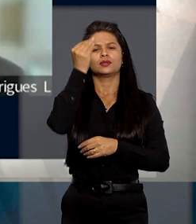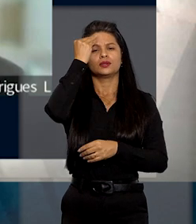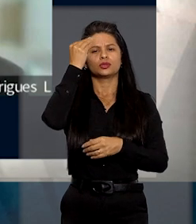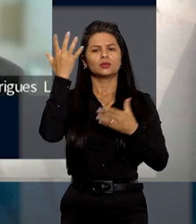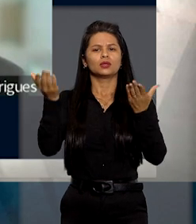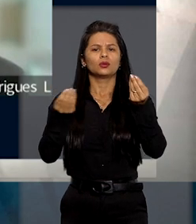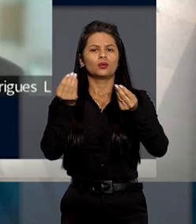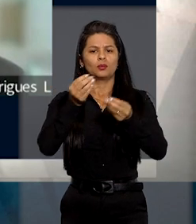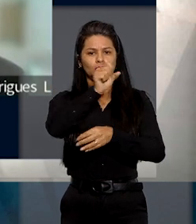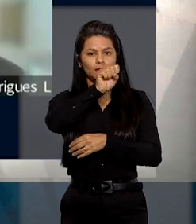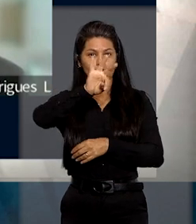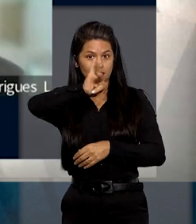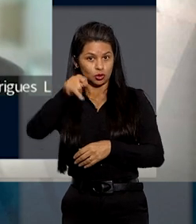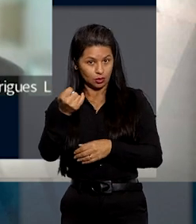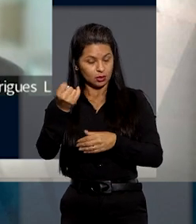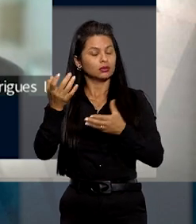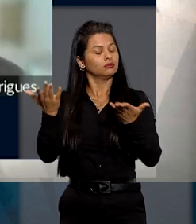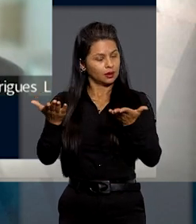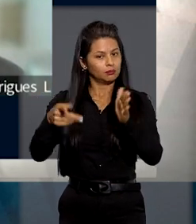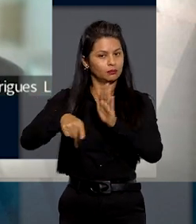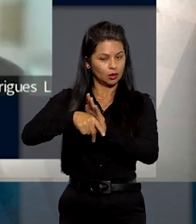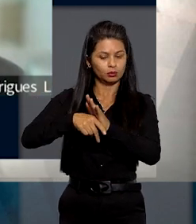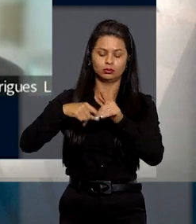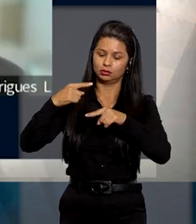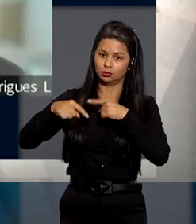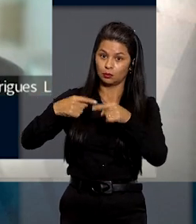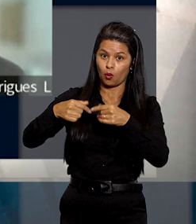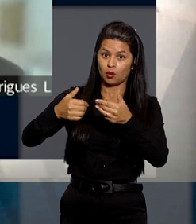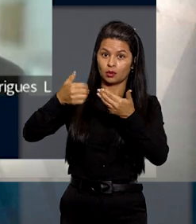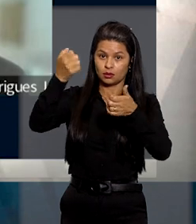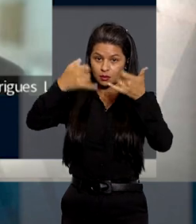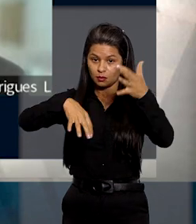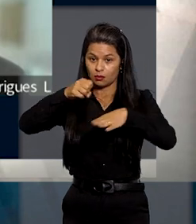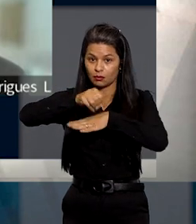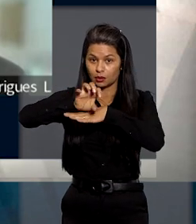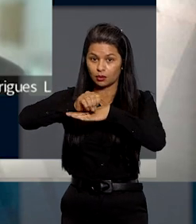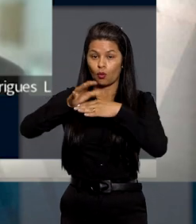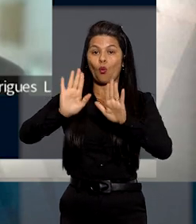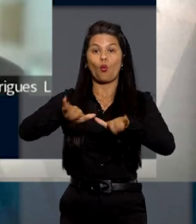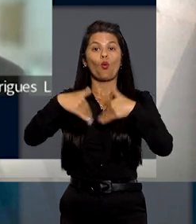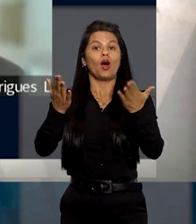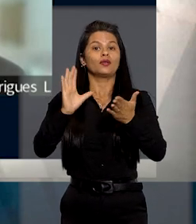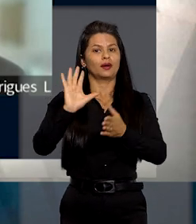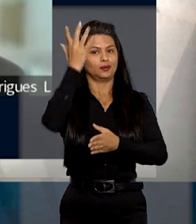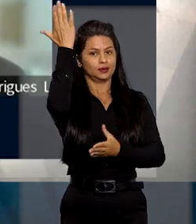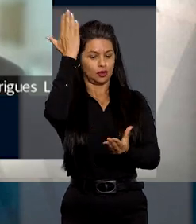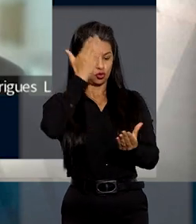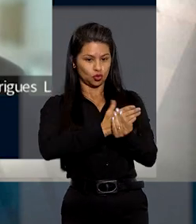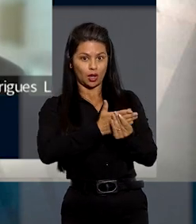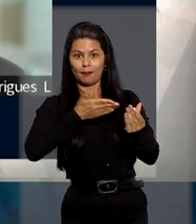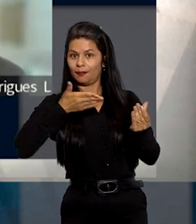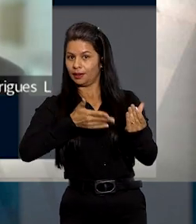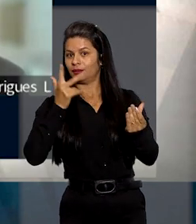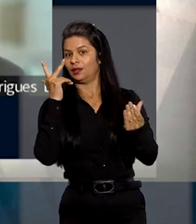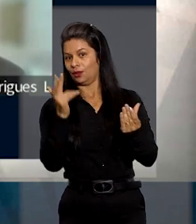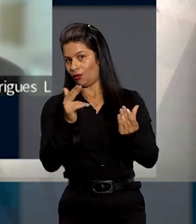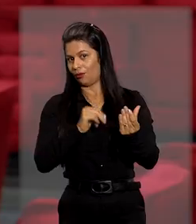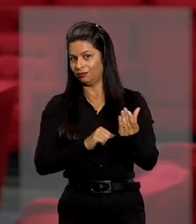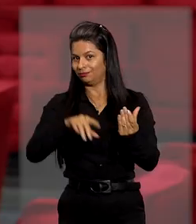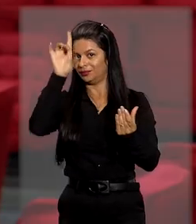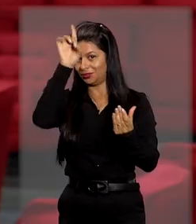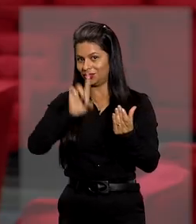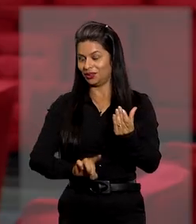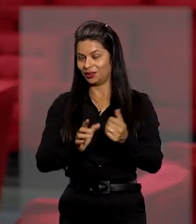sessão do STJ vai servir de orientação aos demais tribunais do país quando julgarem casos com idêntica questão de direito.